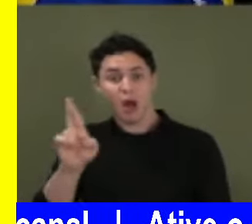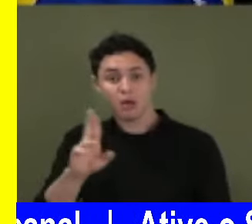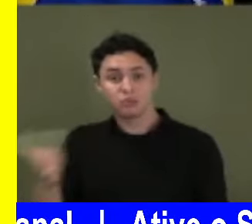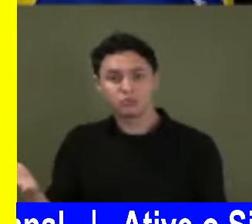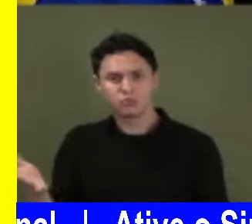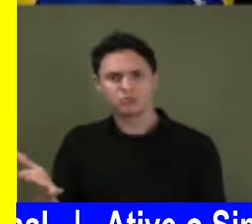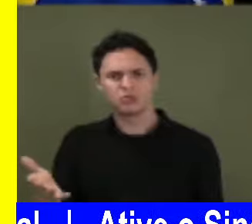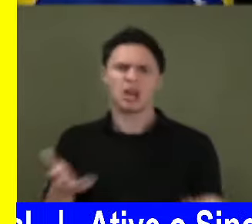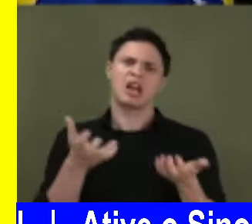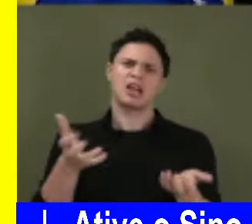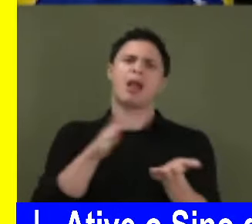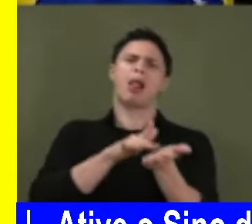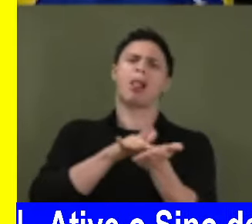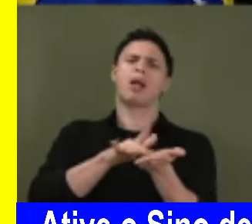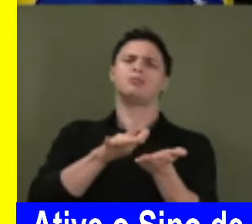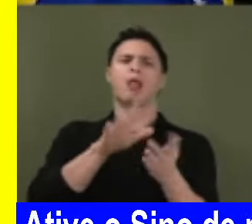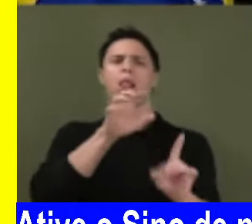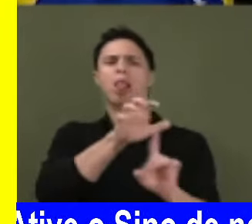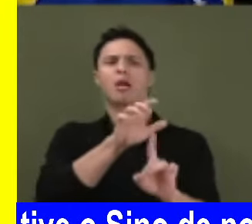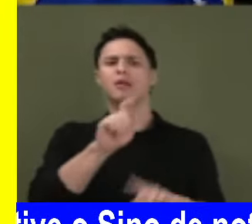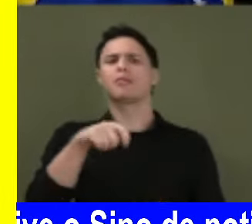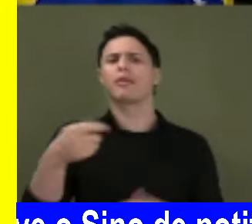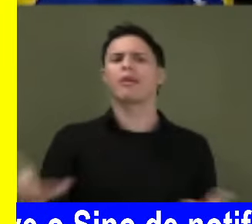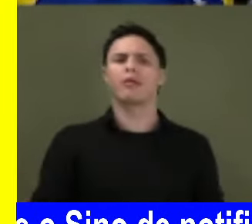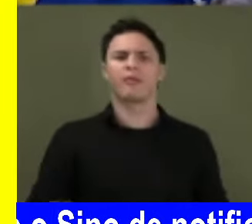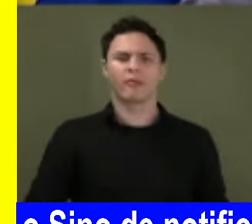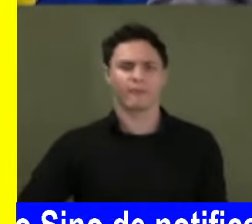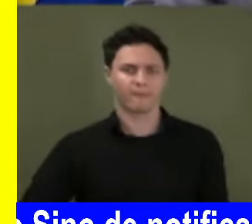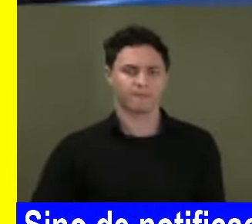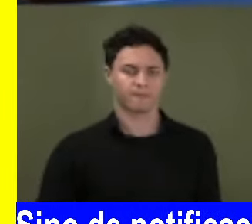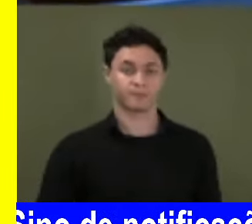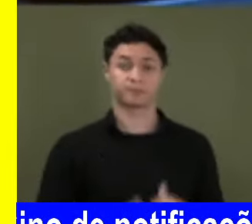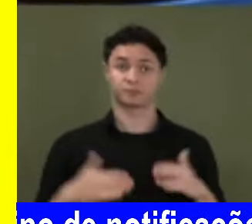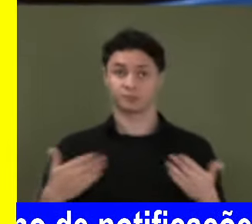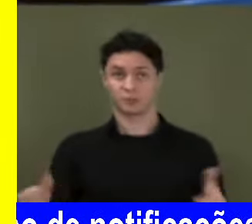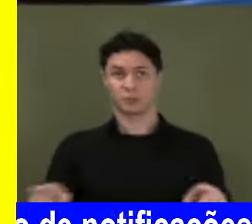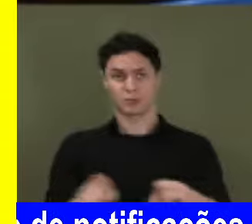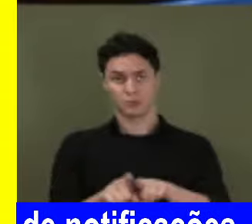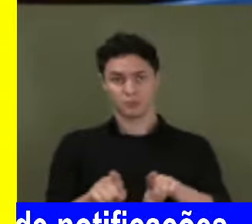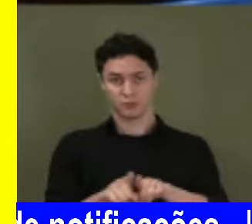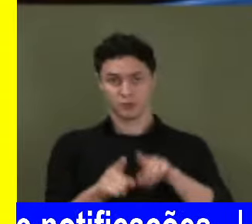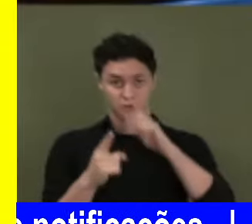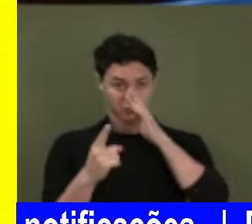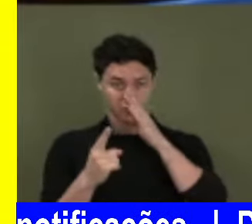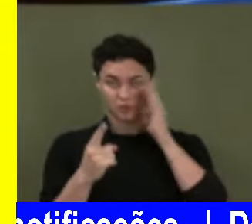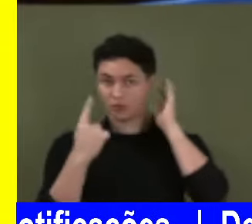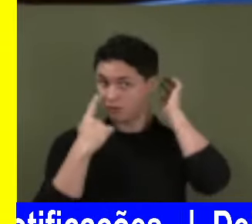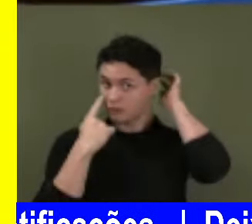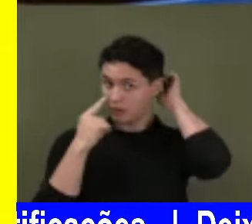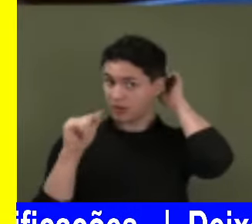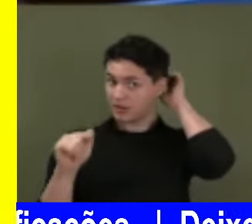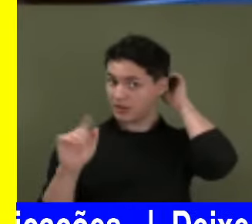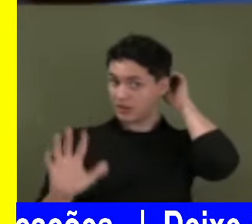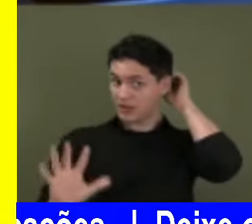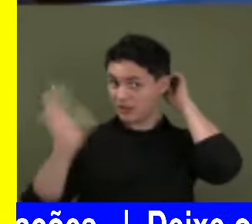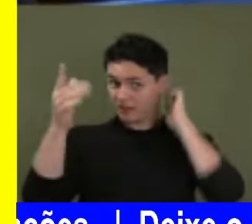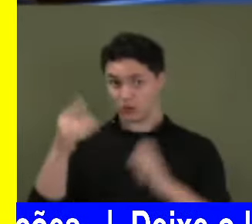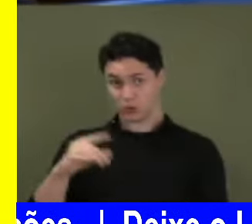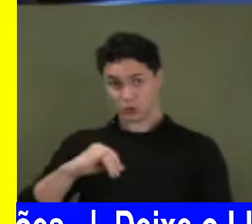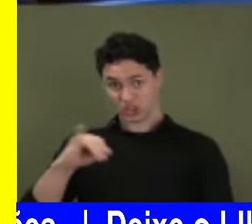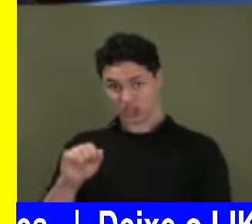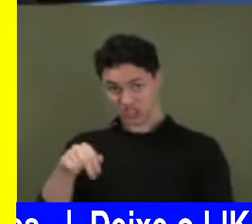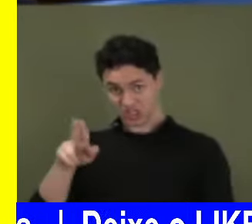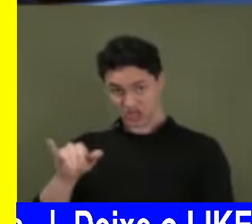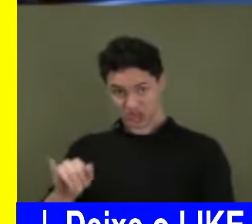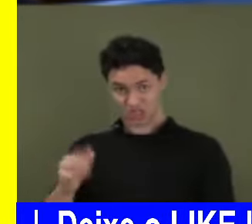Você quer enganar quem, Lula? Pode ficar à vontade. Pleitinho, inclusive, nesse evento da Janja agora,